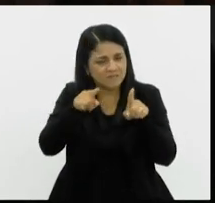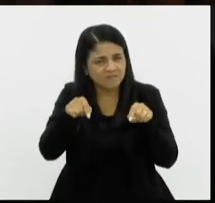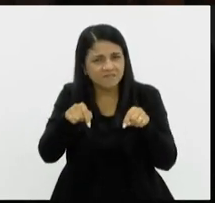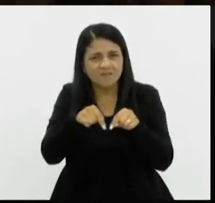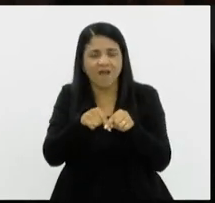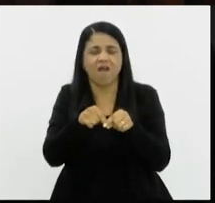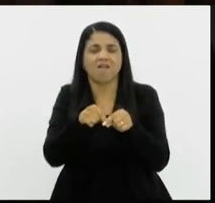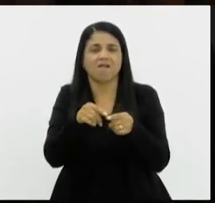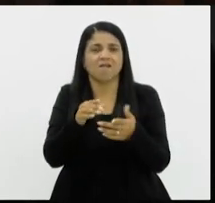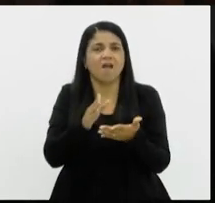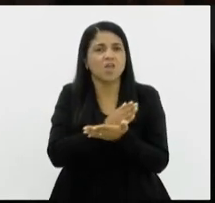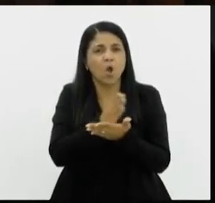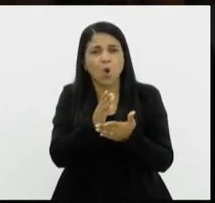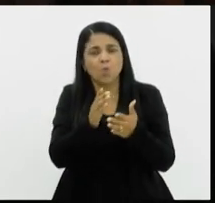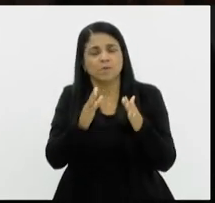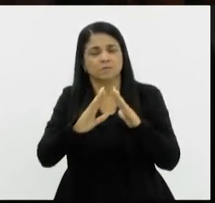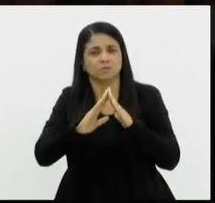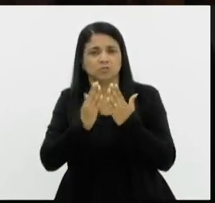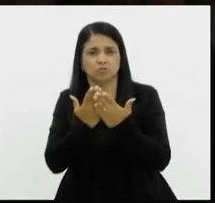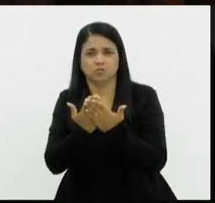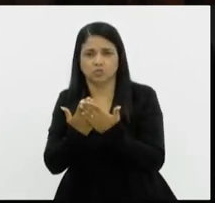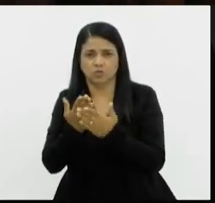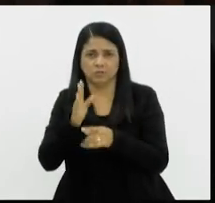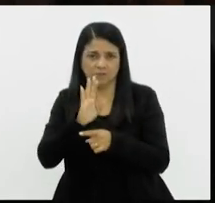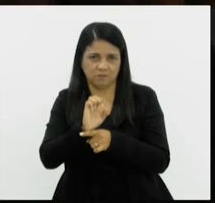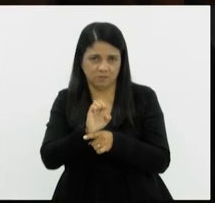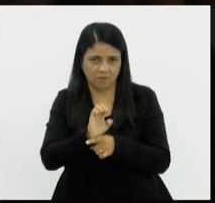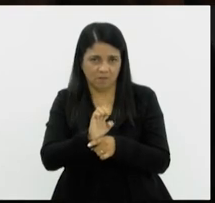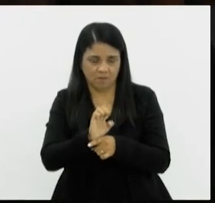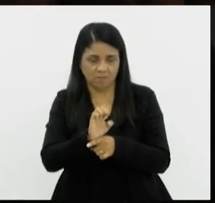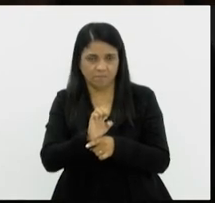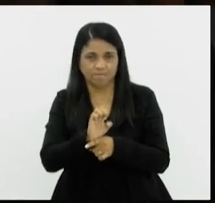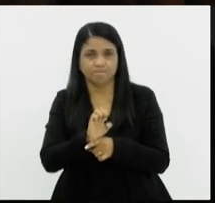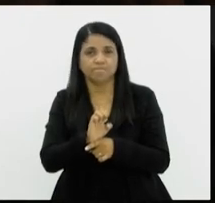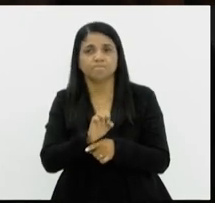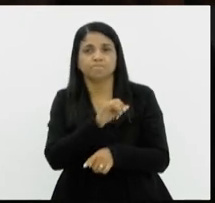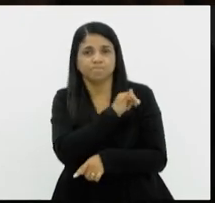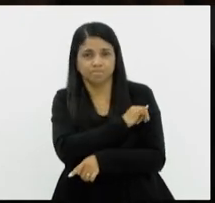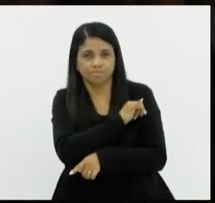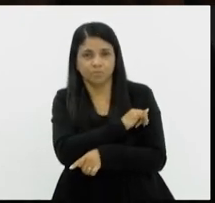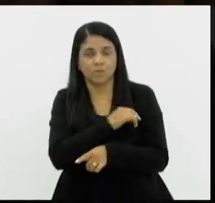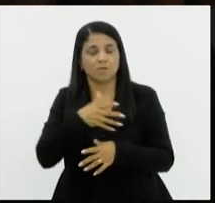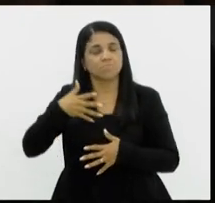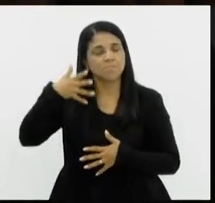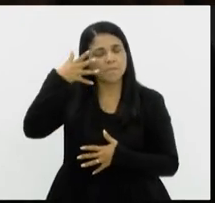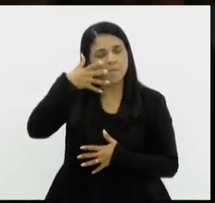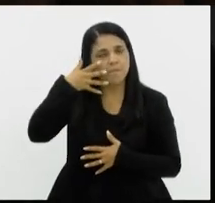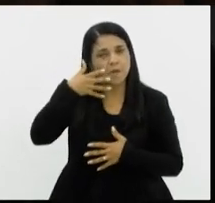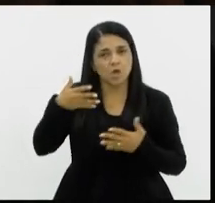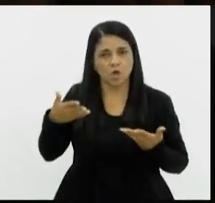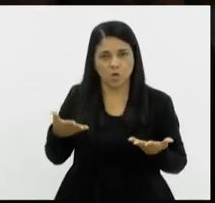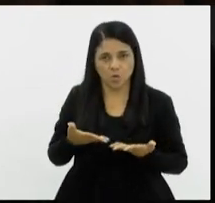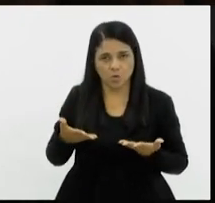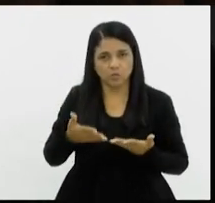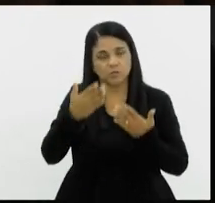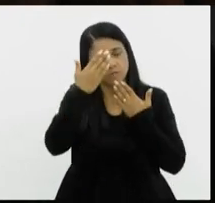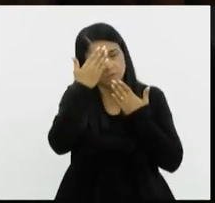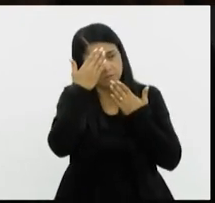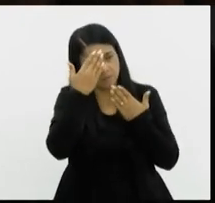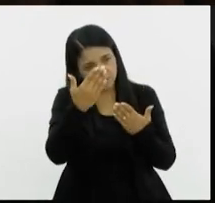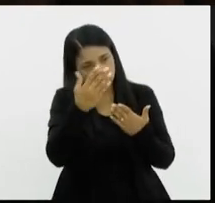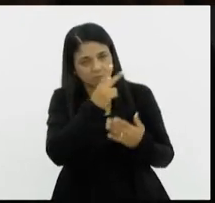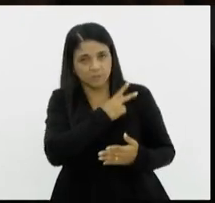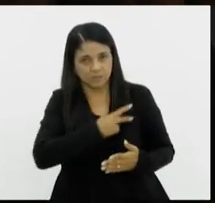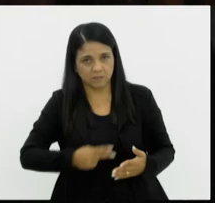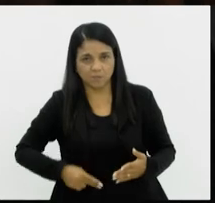escolas do Estado. Então, senhor presidente, no dia de hoje, fica aqui a fala deste nobre deputado e eu quero agradecer a vossa excelência